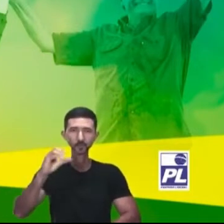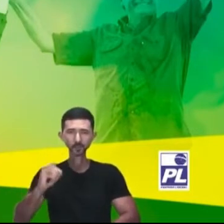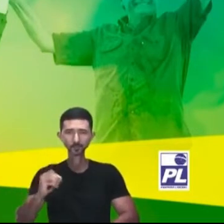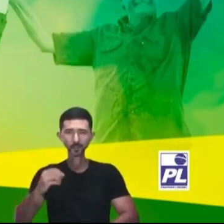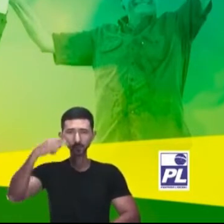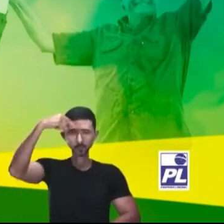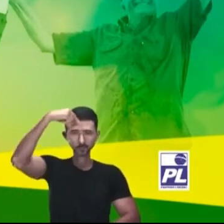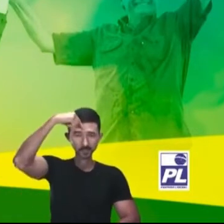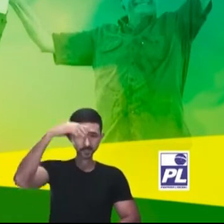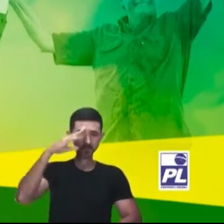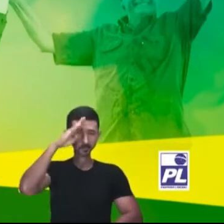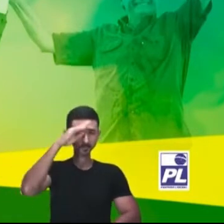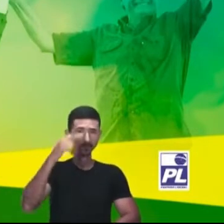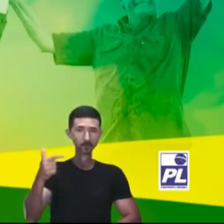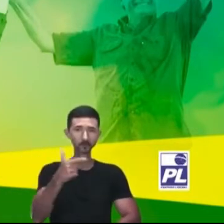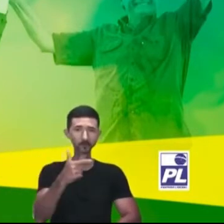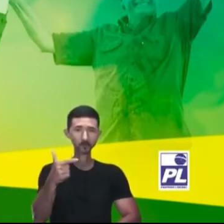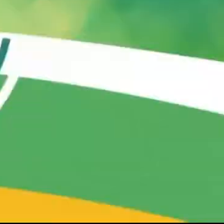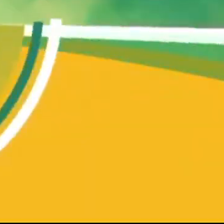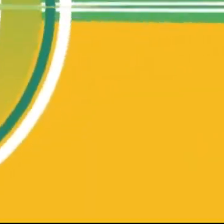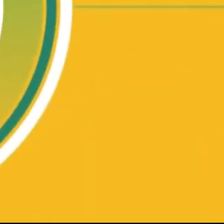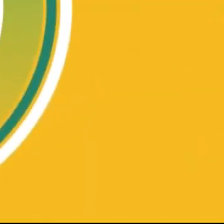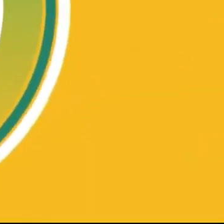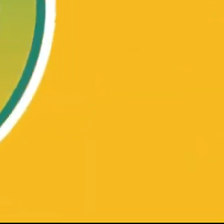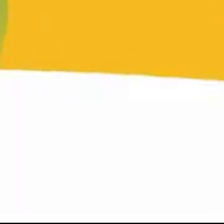-00. Zequinha e Bolsonaro, 22.